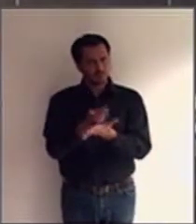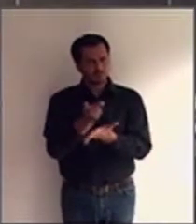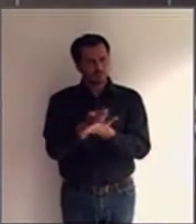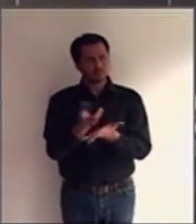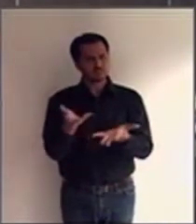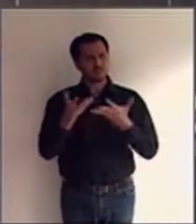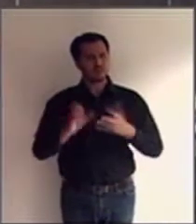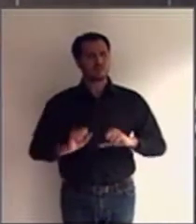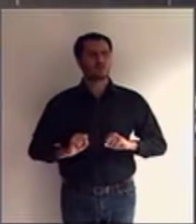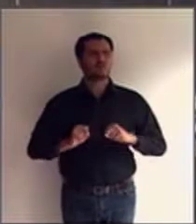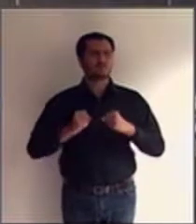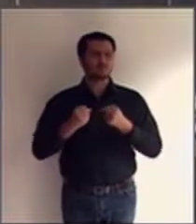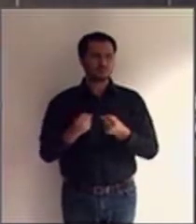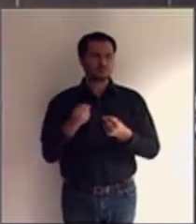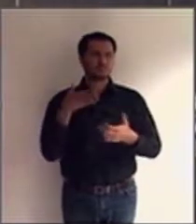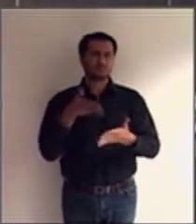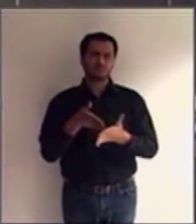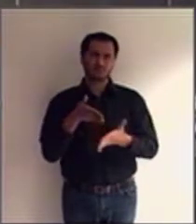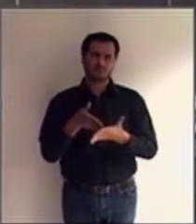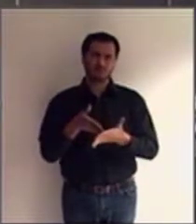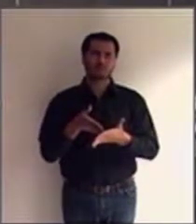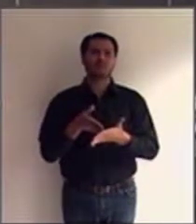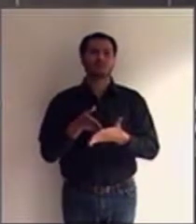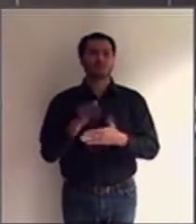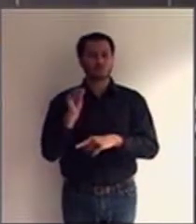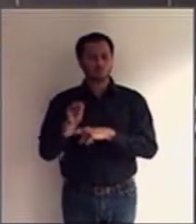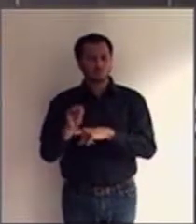da autonomia e nos limites da curatela.